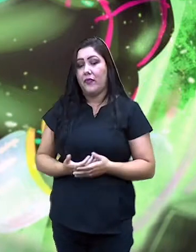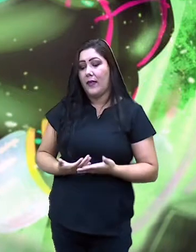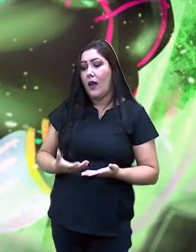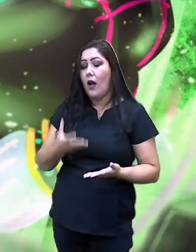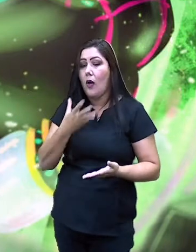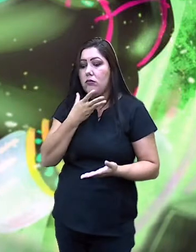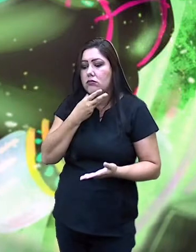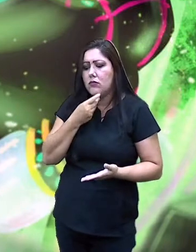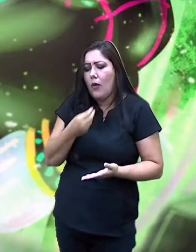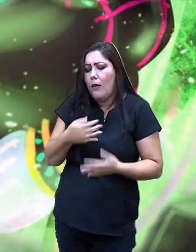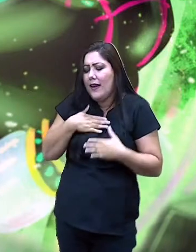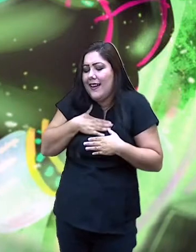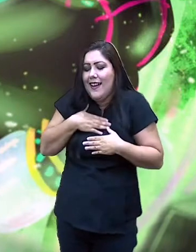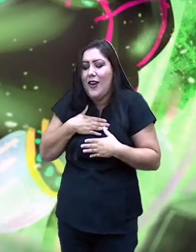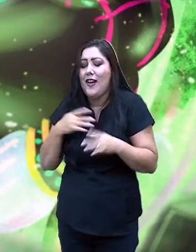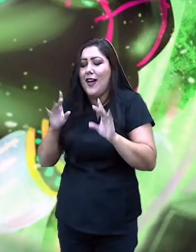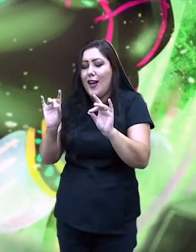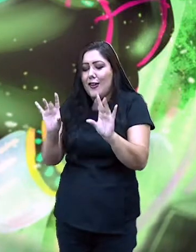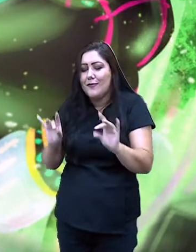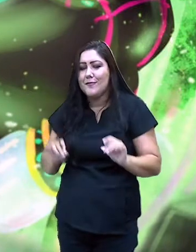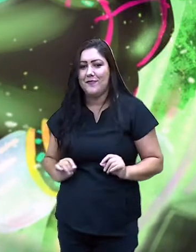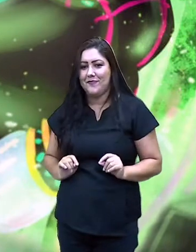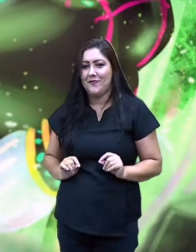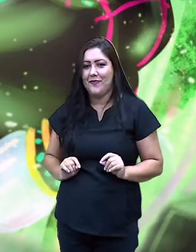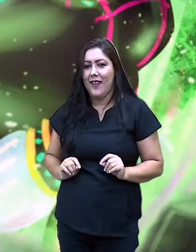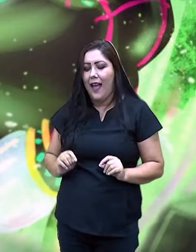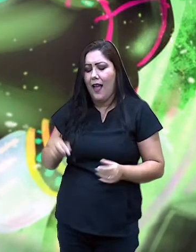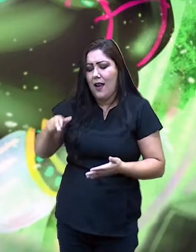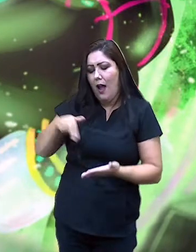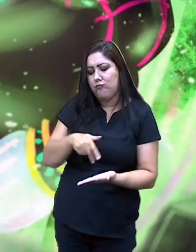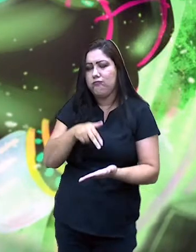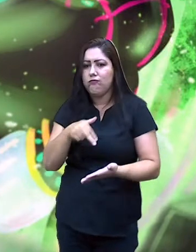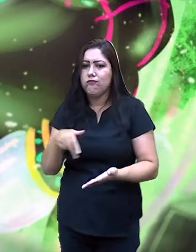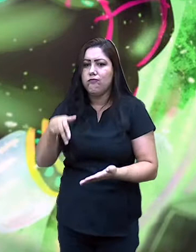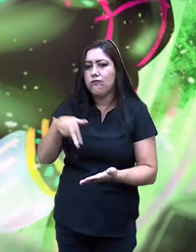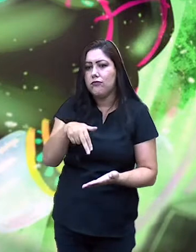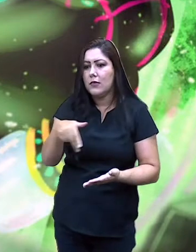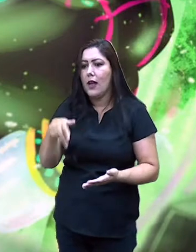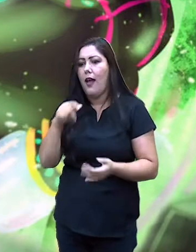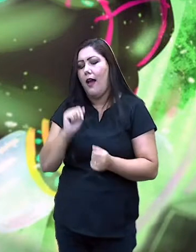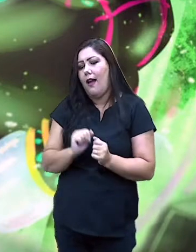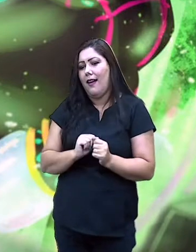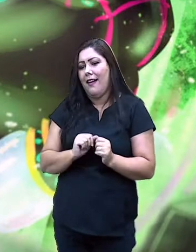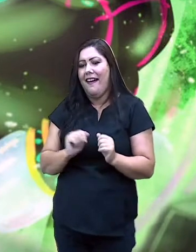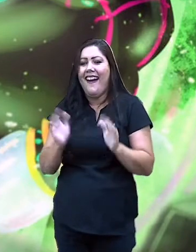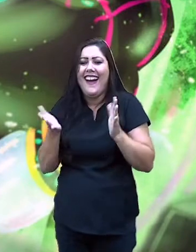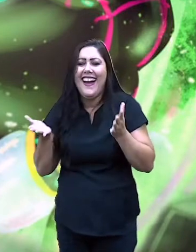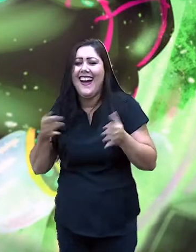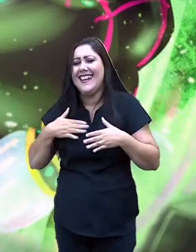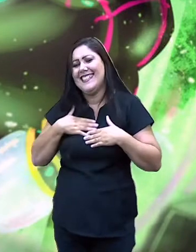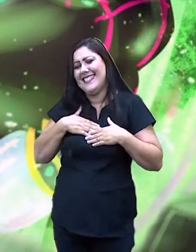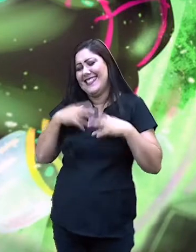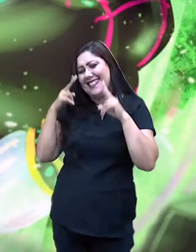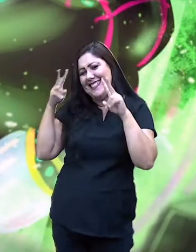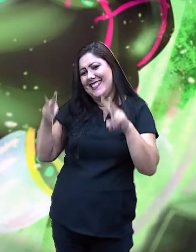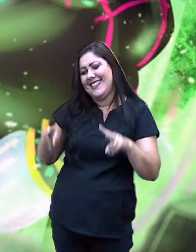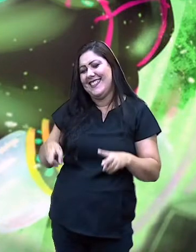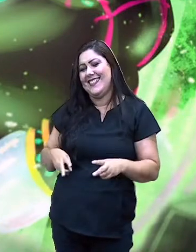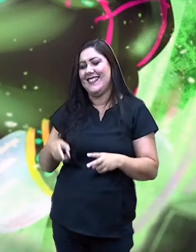pasto, ver as suas criações de vacas, de boi, e sempre tinha uma paixão por esse boi.